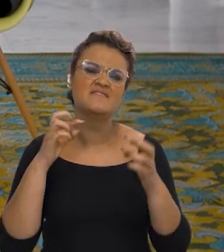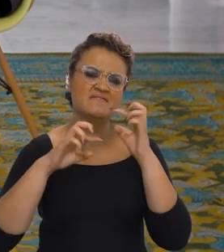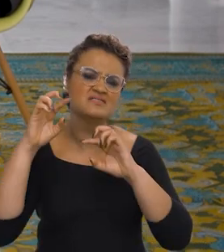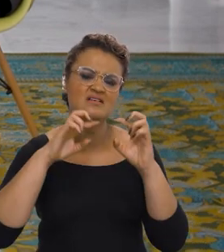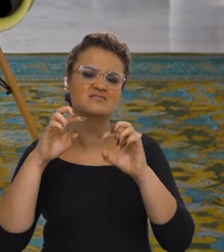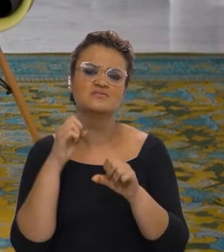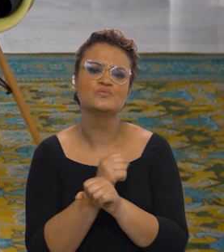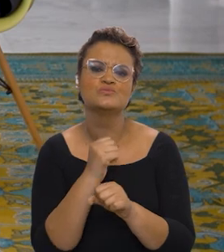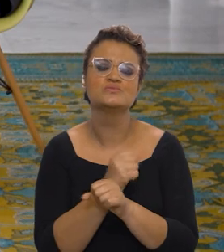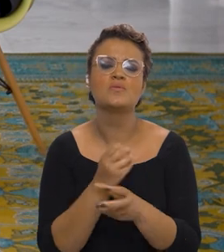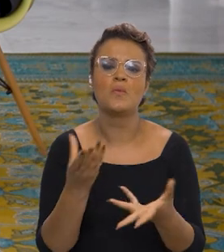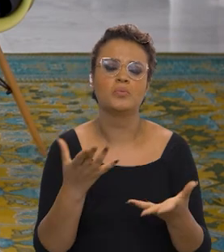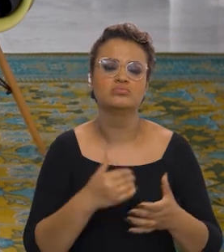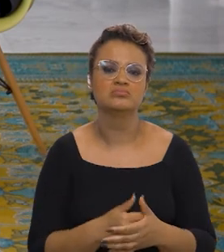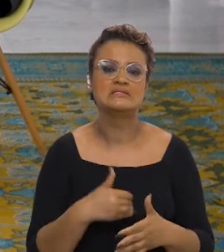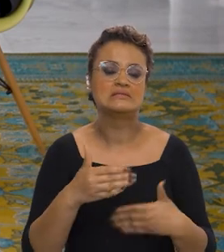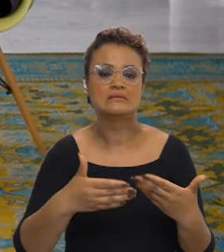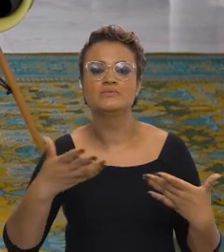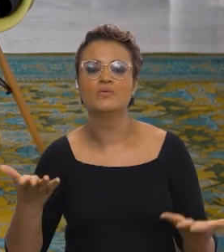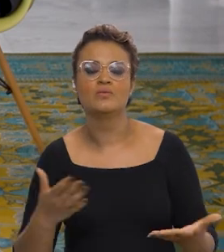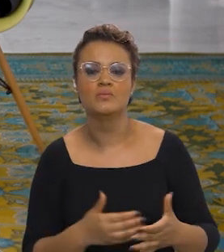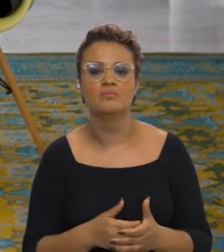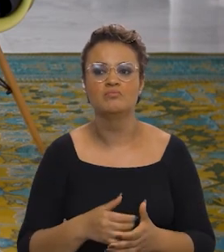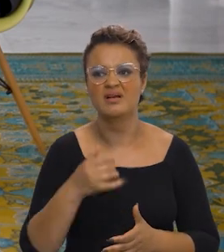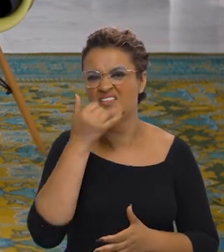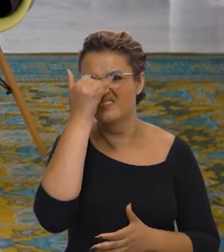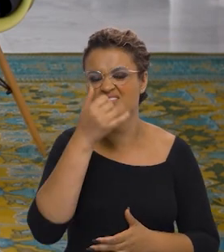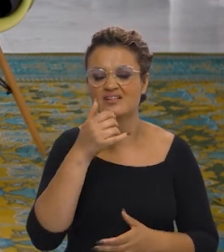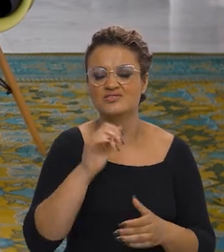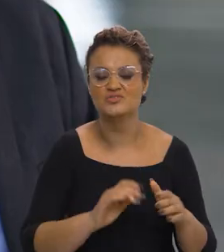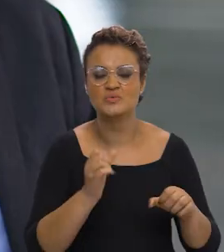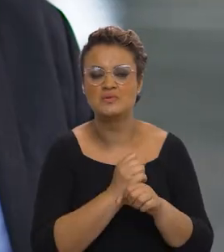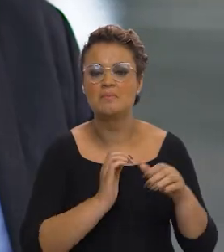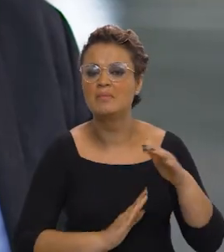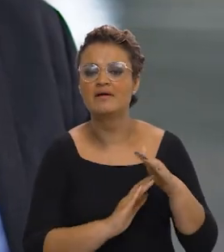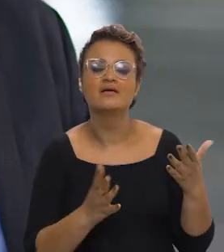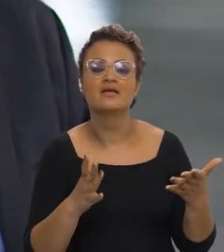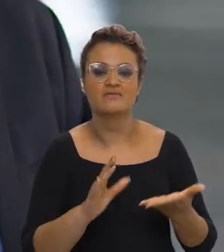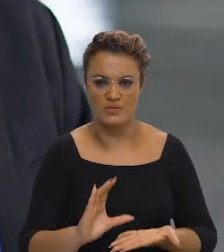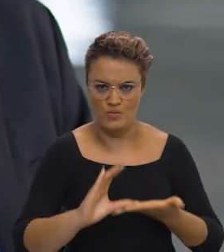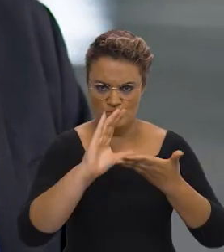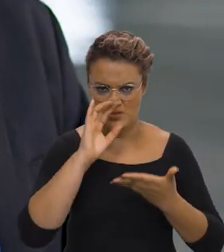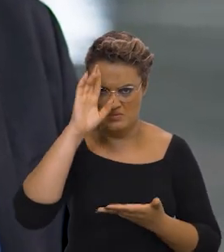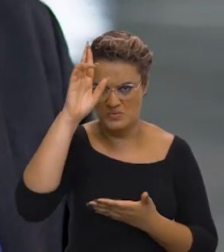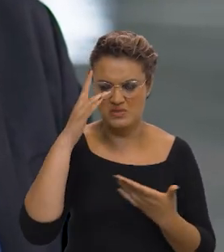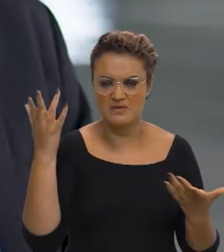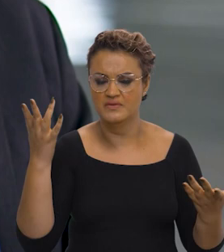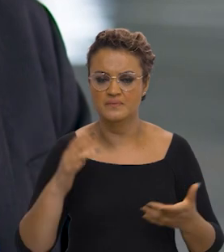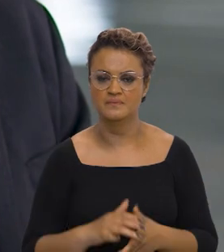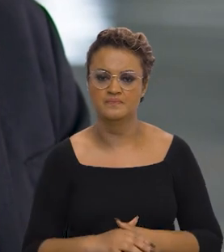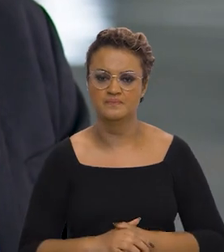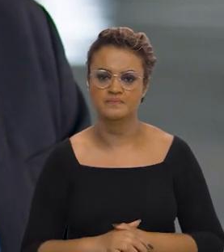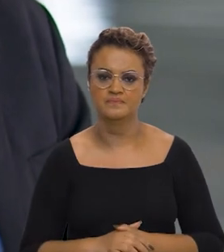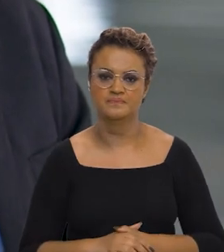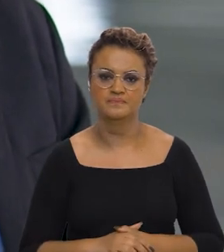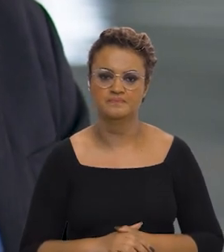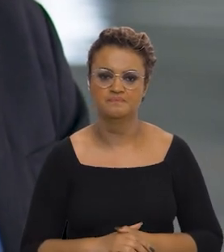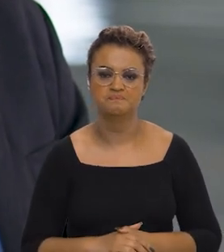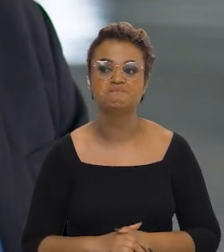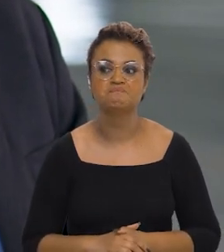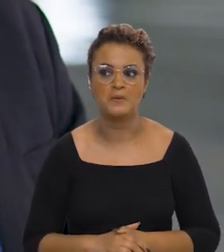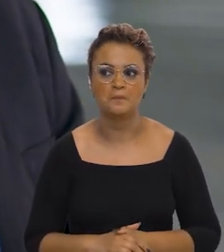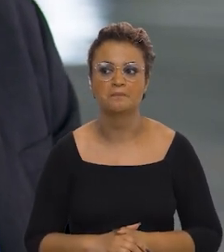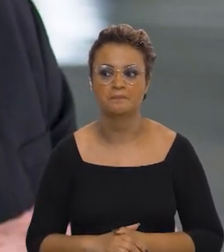vai ser fiscalizado o andamento para que não ocorra isso de novo? Vai ter um conselho gestor? Como vai funcionar?